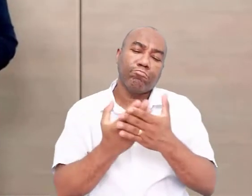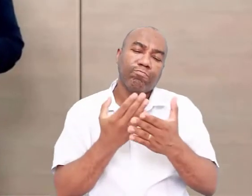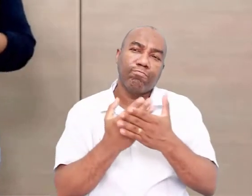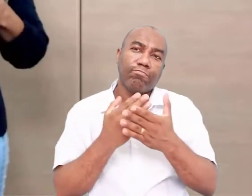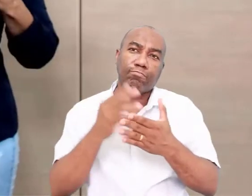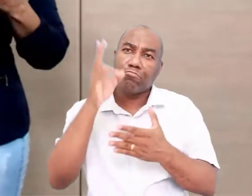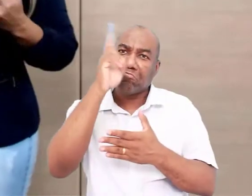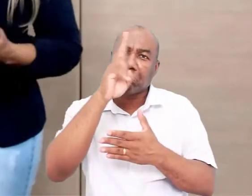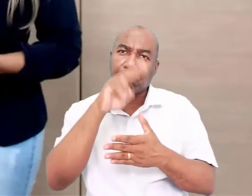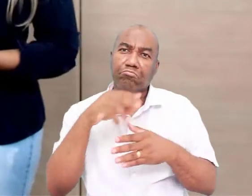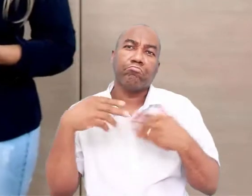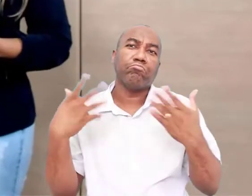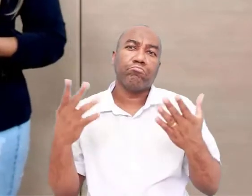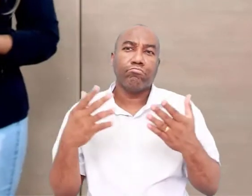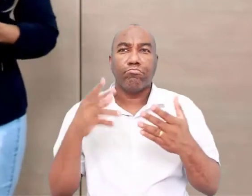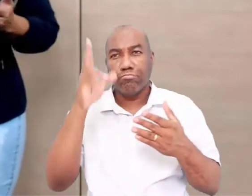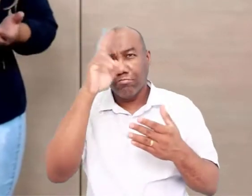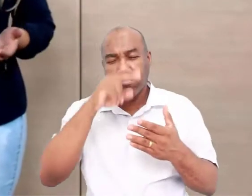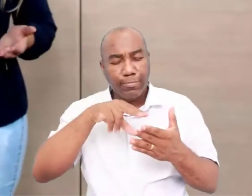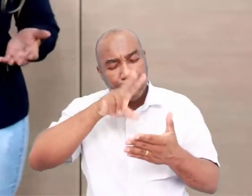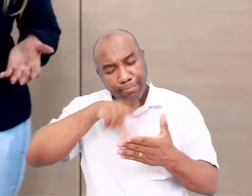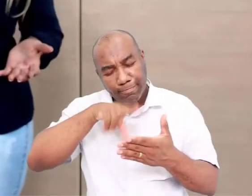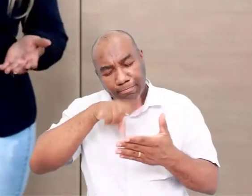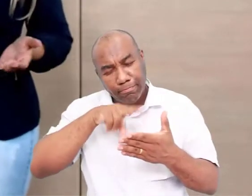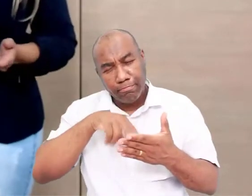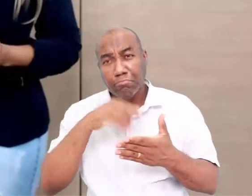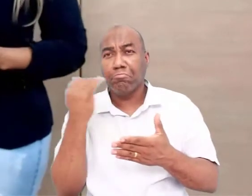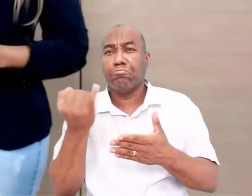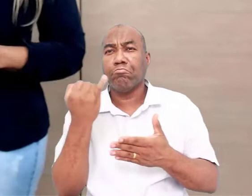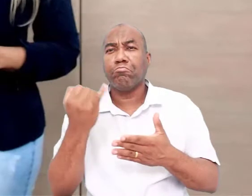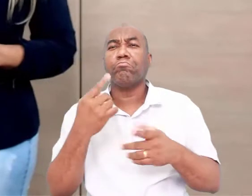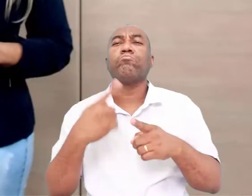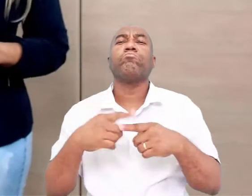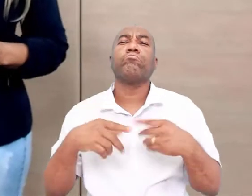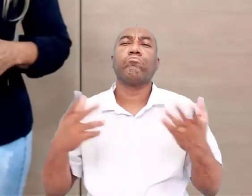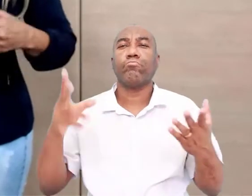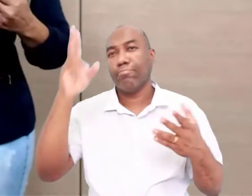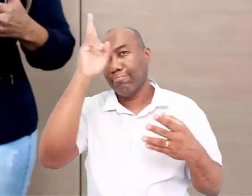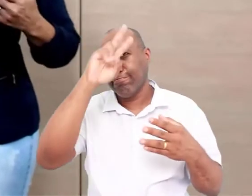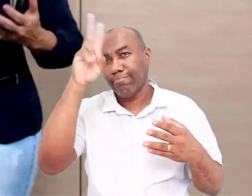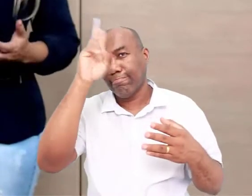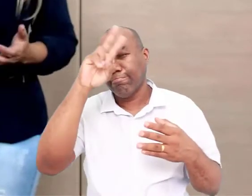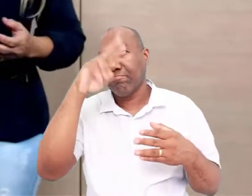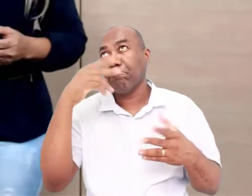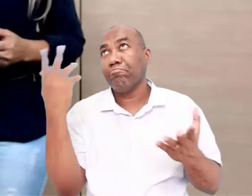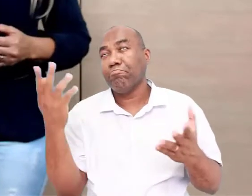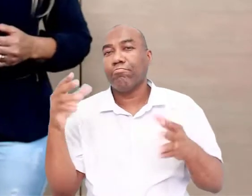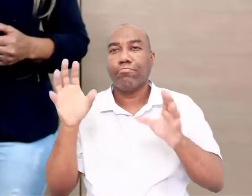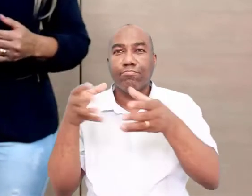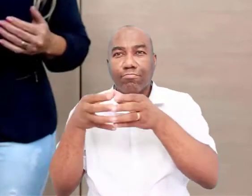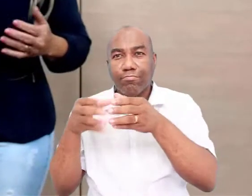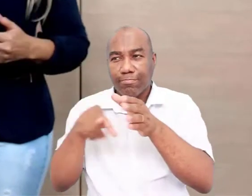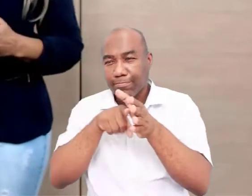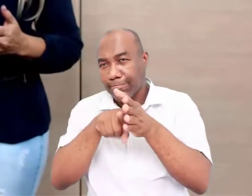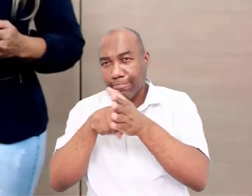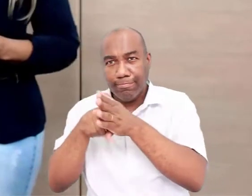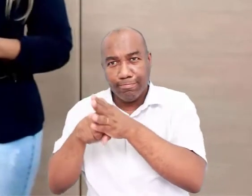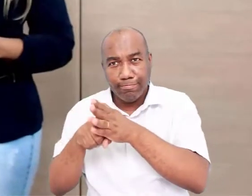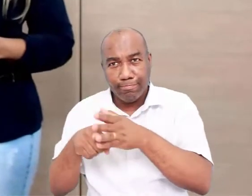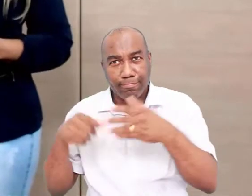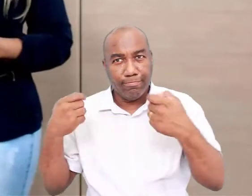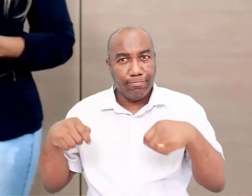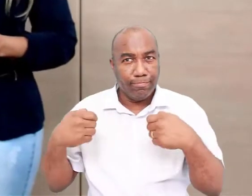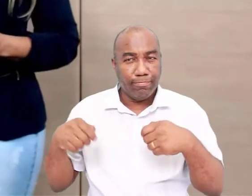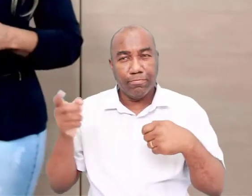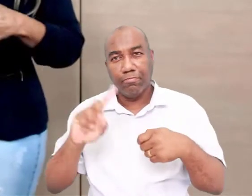Qual é o objetivo dos historiadores e com a História? Qual é o papel dos historiadores, se é relevante